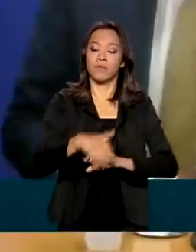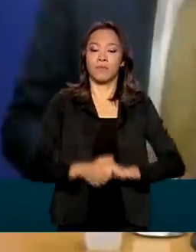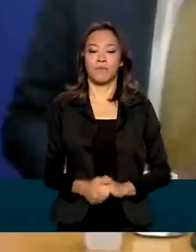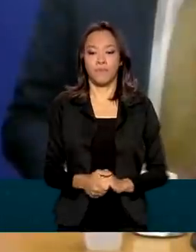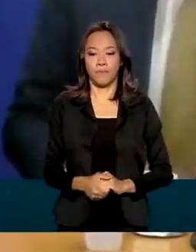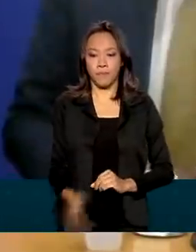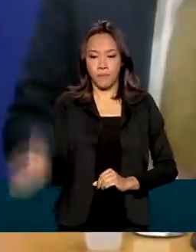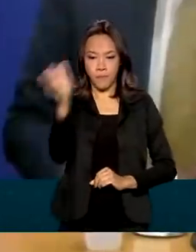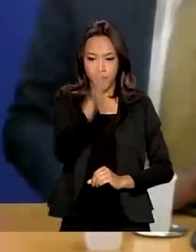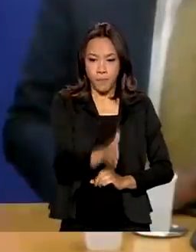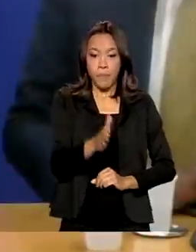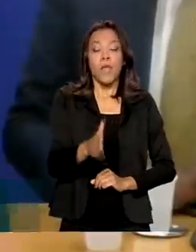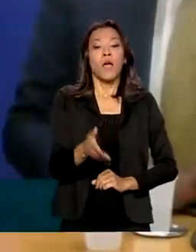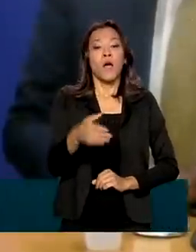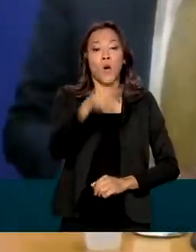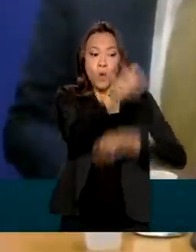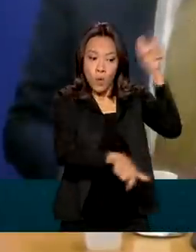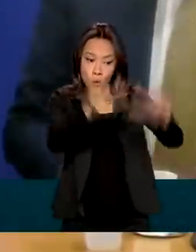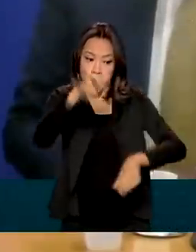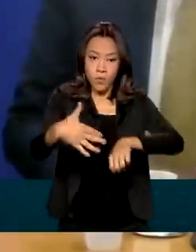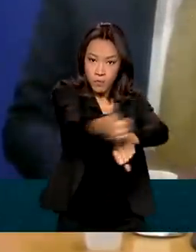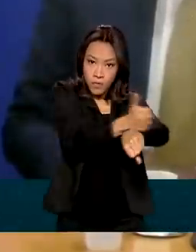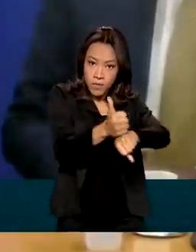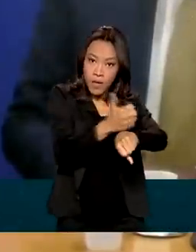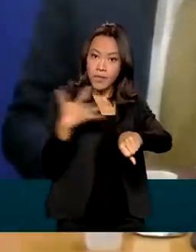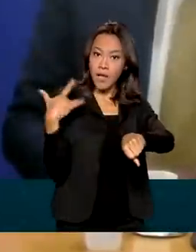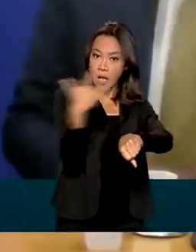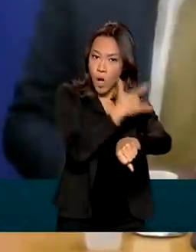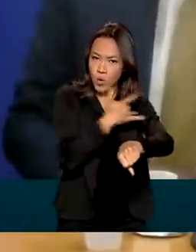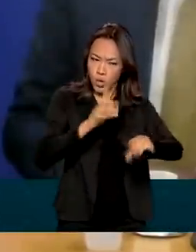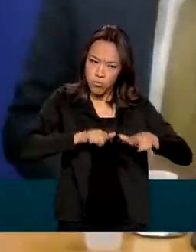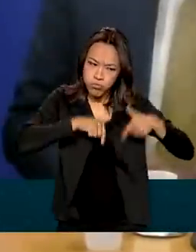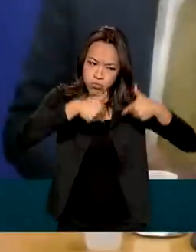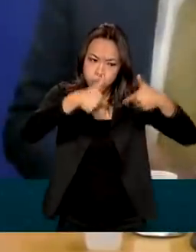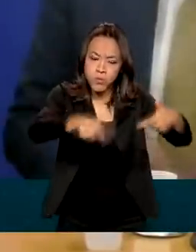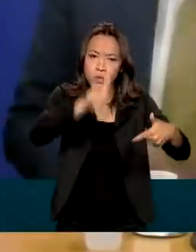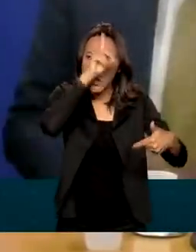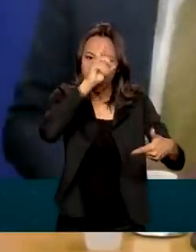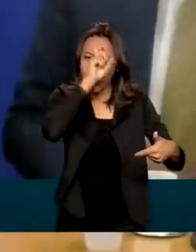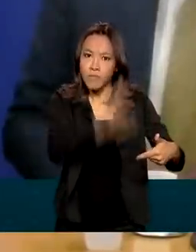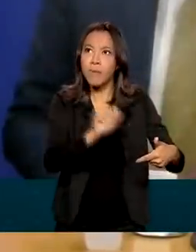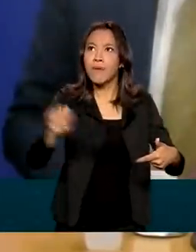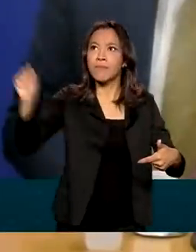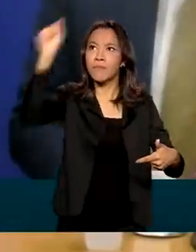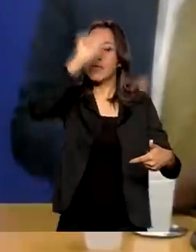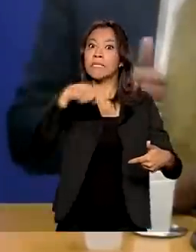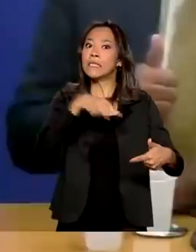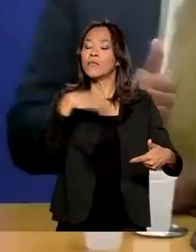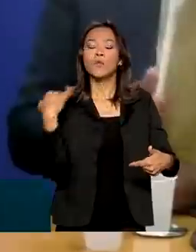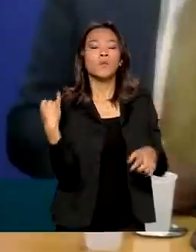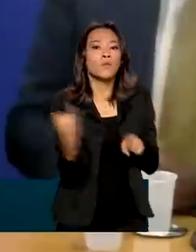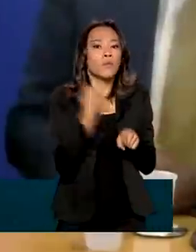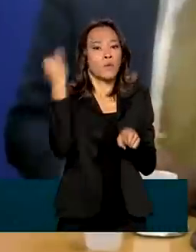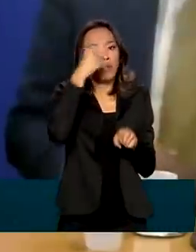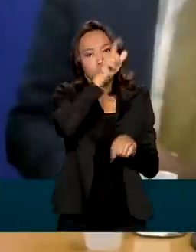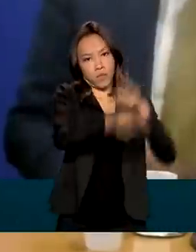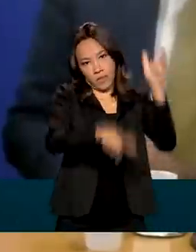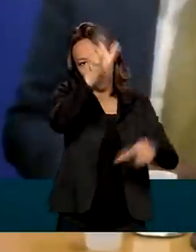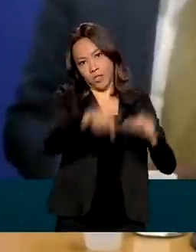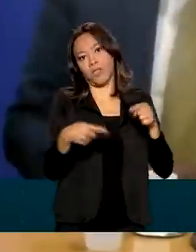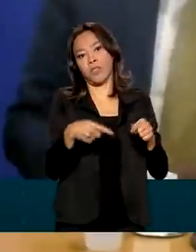Os profissionais de saúde que estão na linha de frente, eles são um ativo precioso. Eles são um